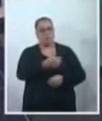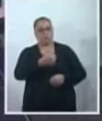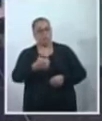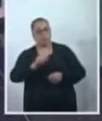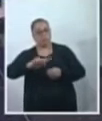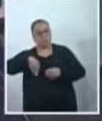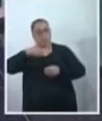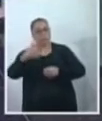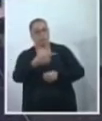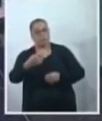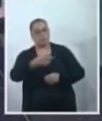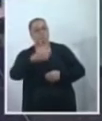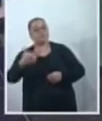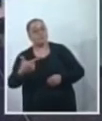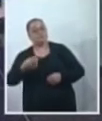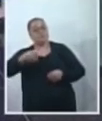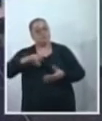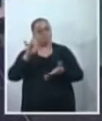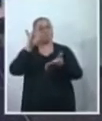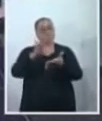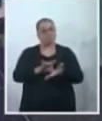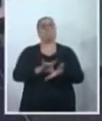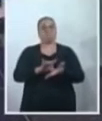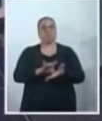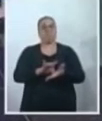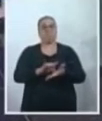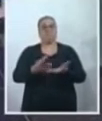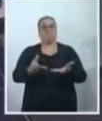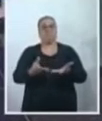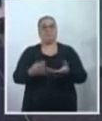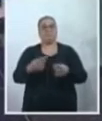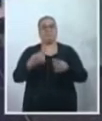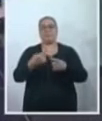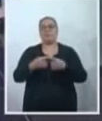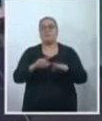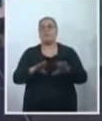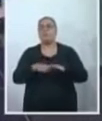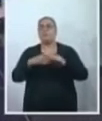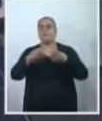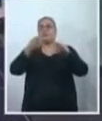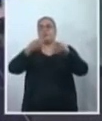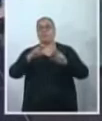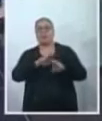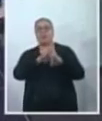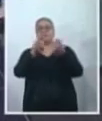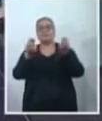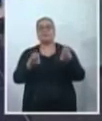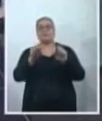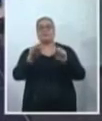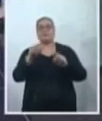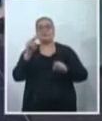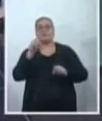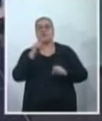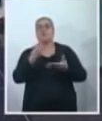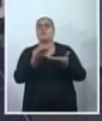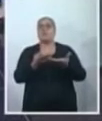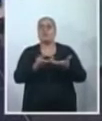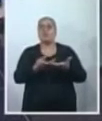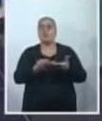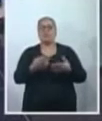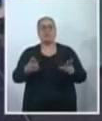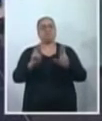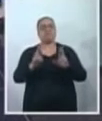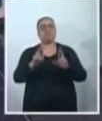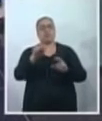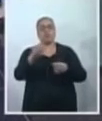2022, para ver se se concretiza, né? Eu queria, vamos falar sobre esse assunto, mas rapidamente aí, qual a impressão, né vereadora? O fim do ano